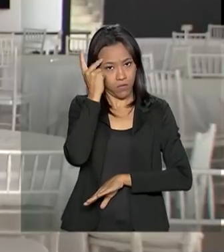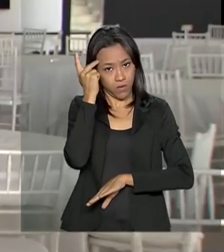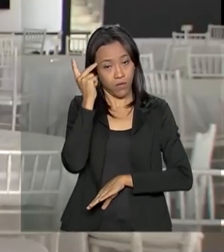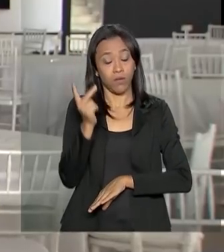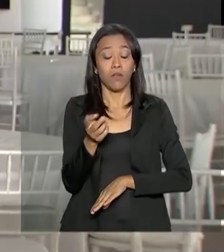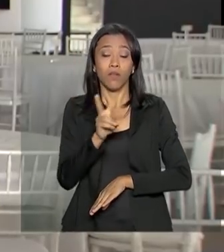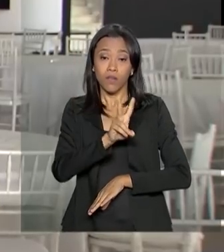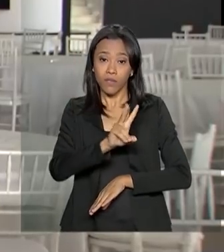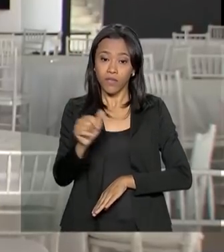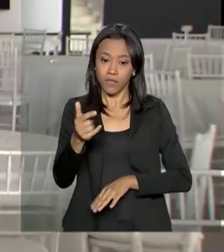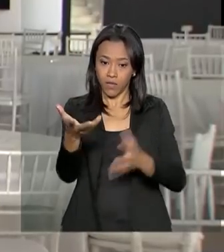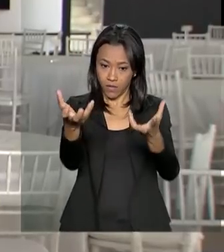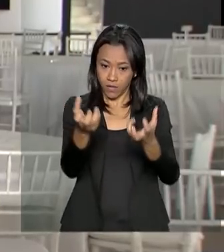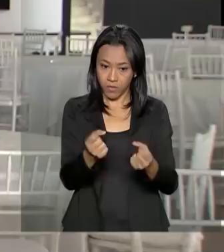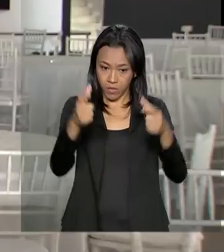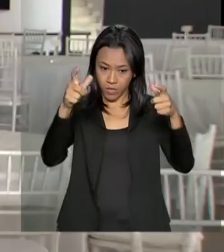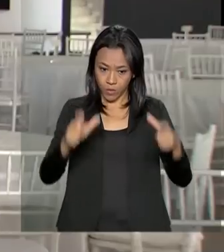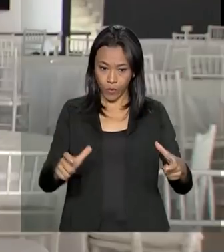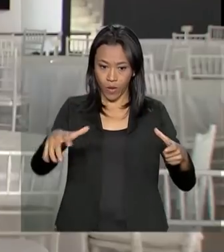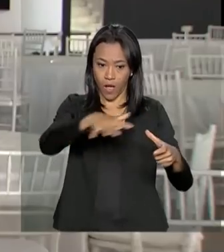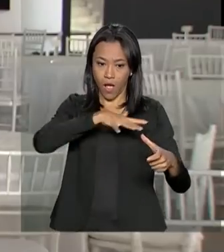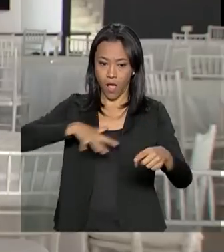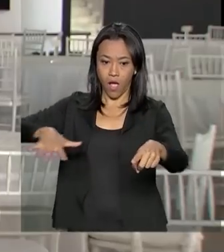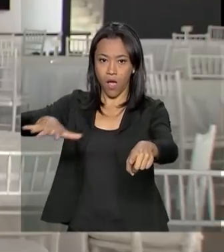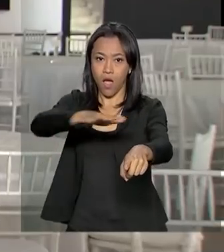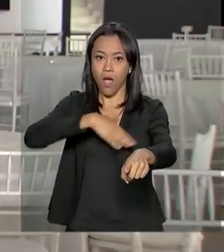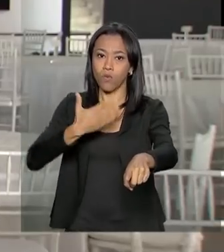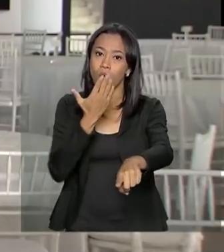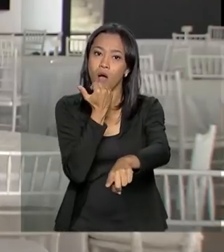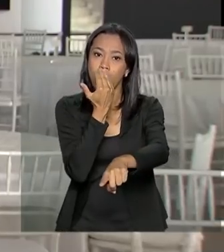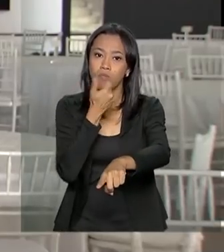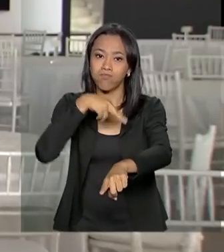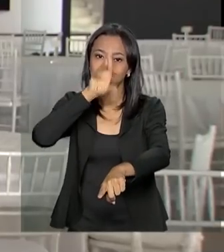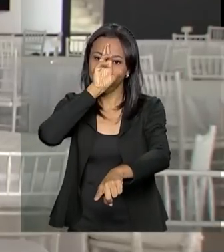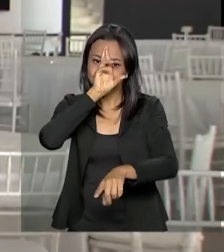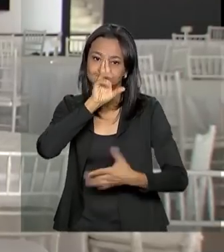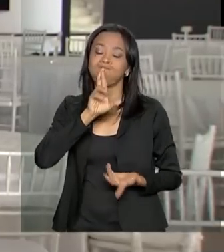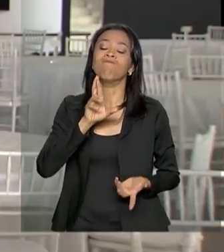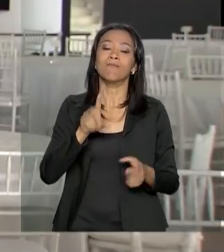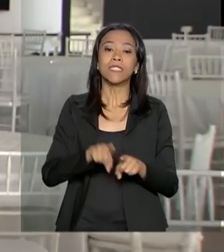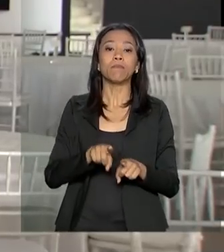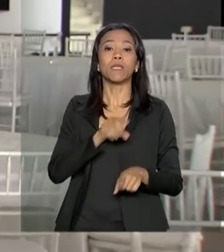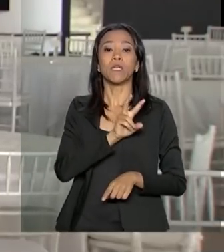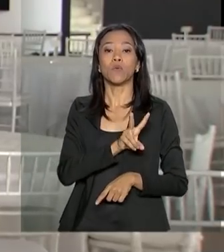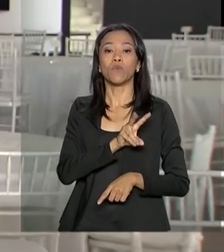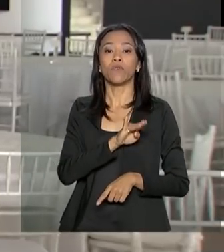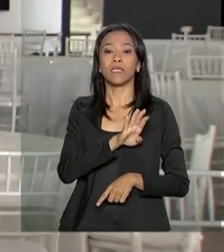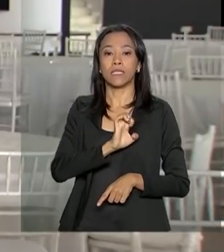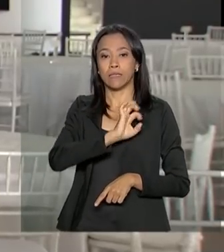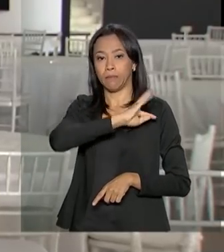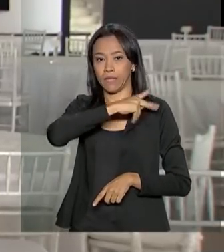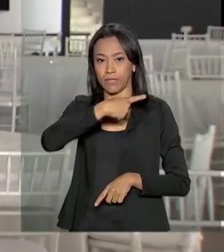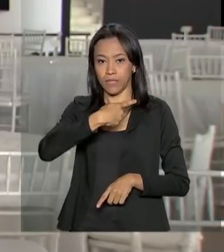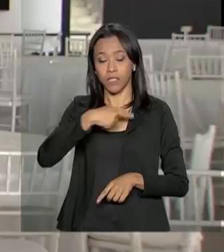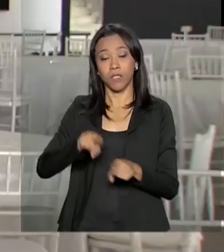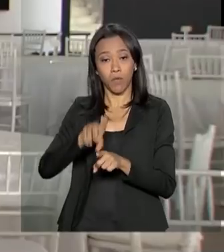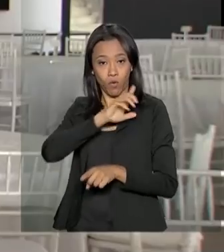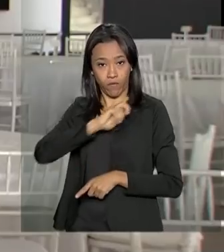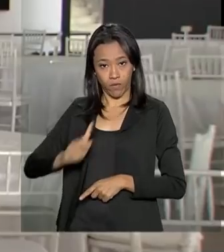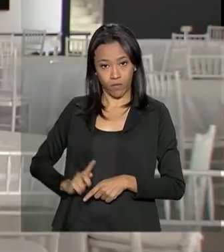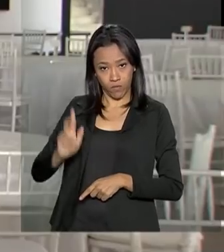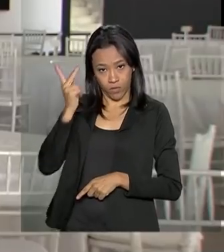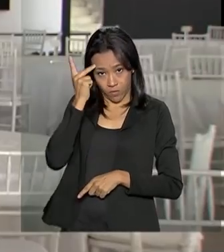recebido aqui no Palácio dos Bandeirantes em um almoço. Além do vice-presidente e do governador de São Paulo, também